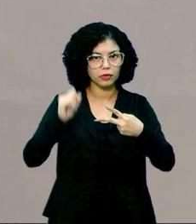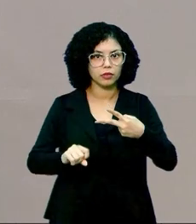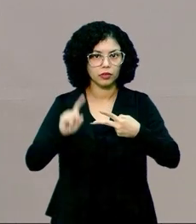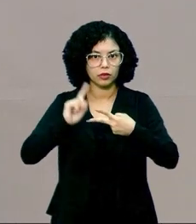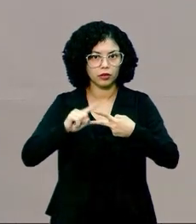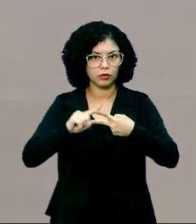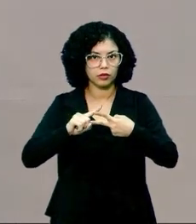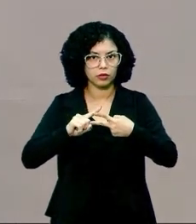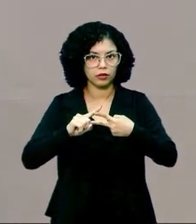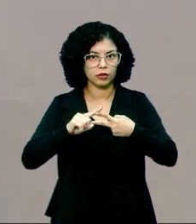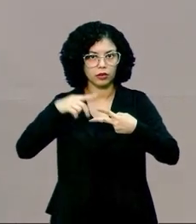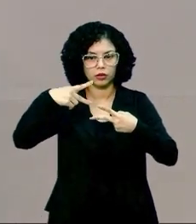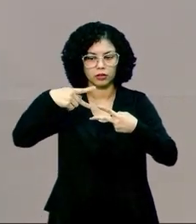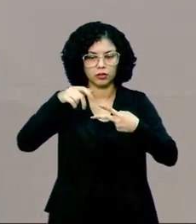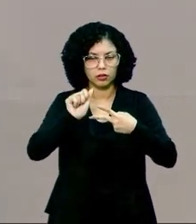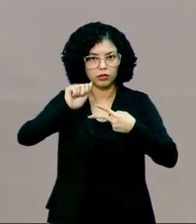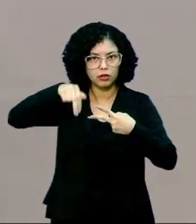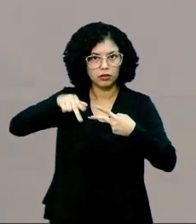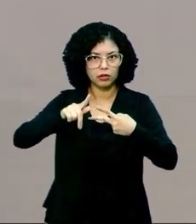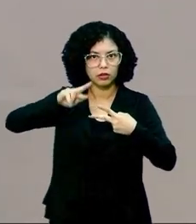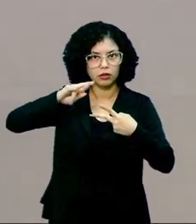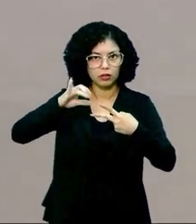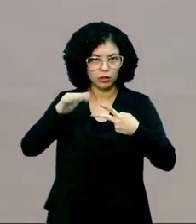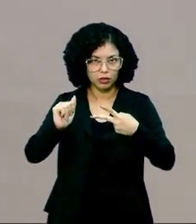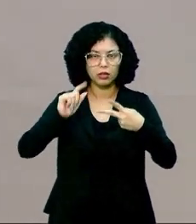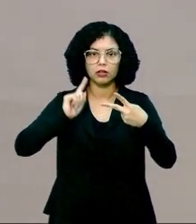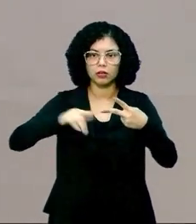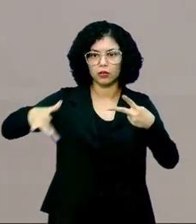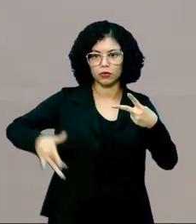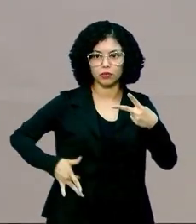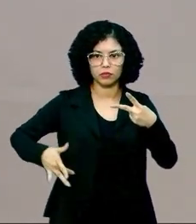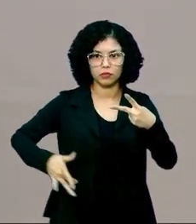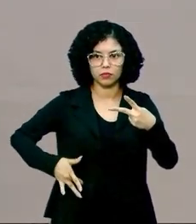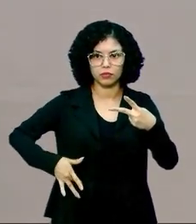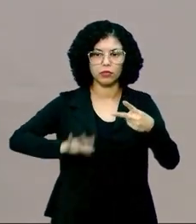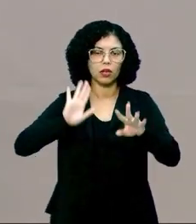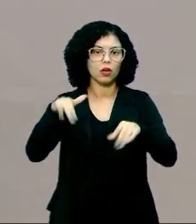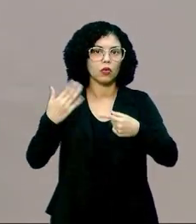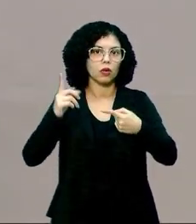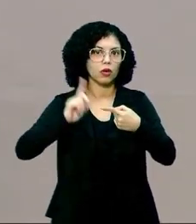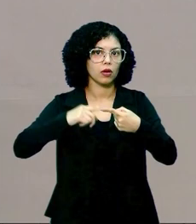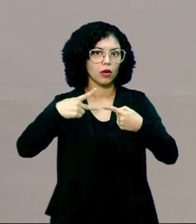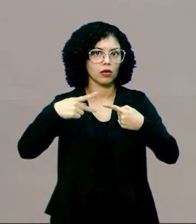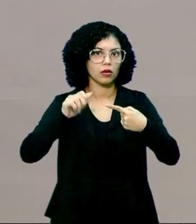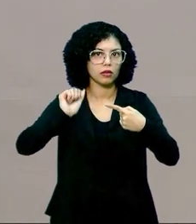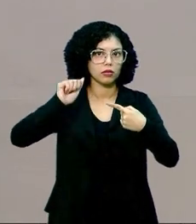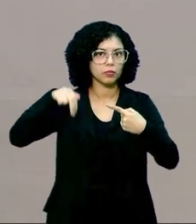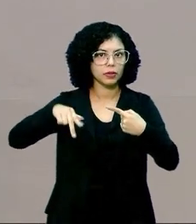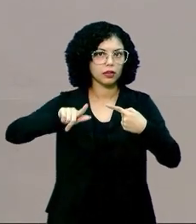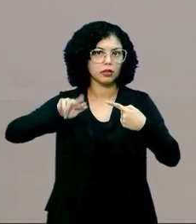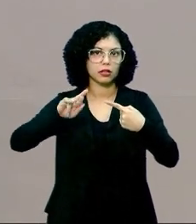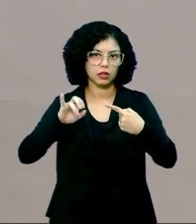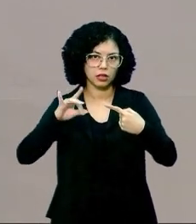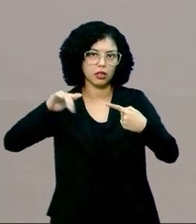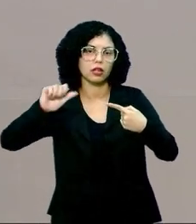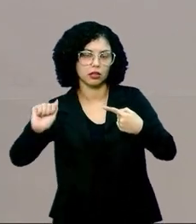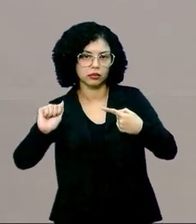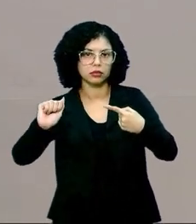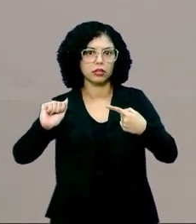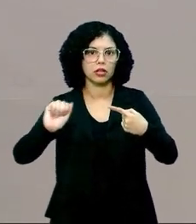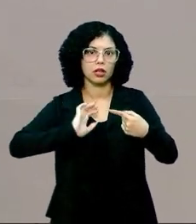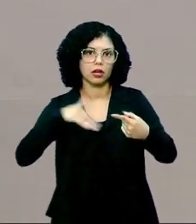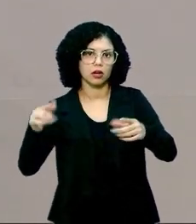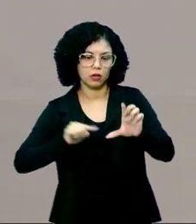Temos o pâncreas, né? E o fígado. Qual é a função do pâncreas? Primeiramente, quando os nossos níveis de glicose